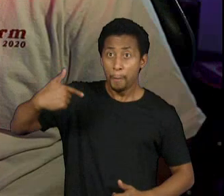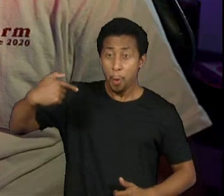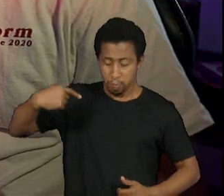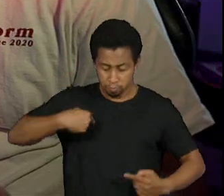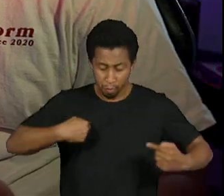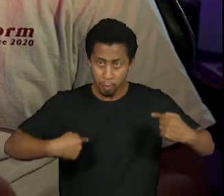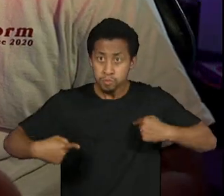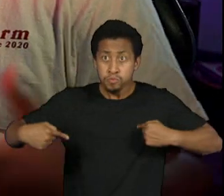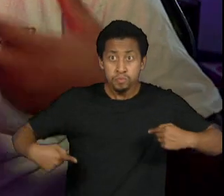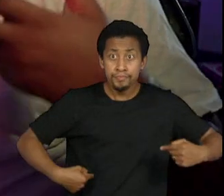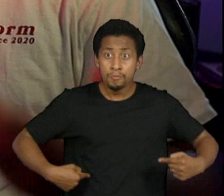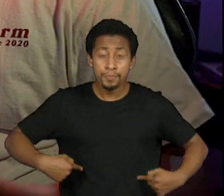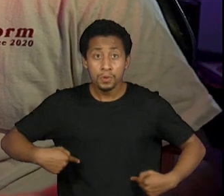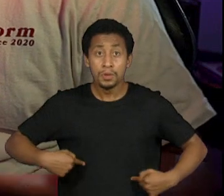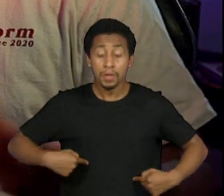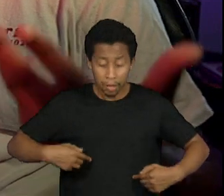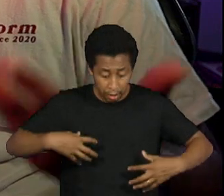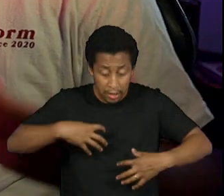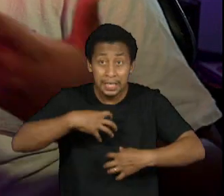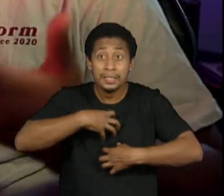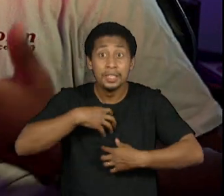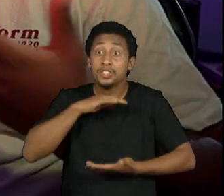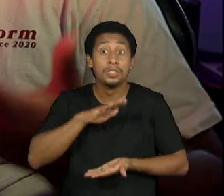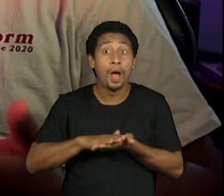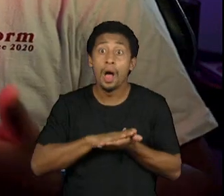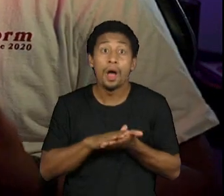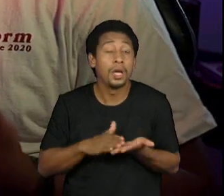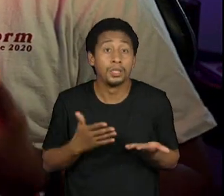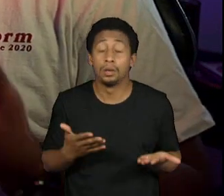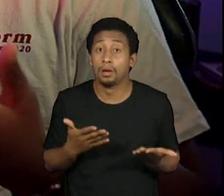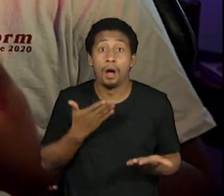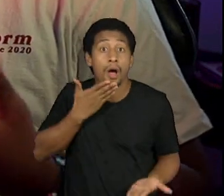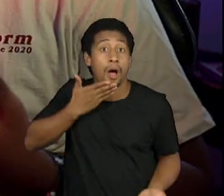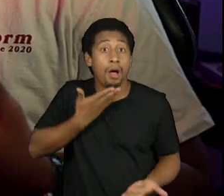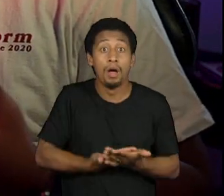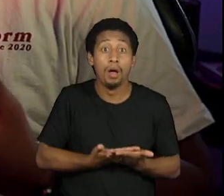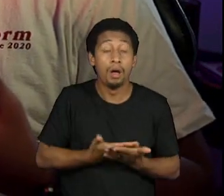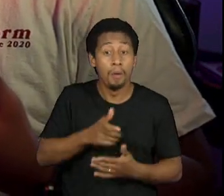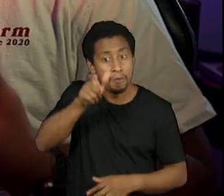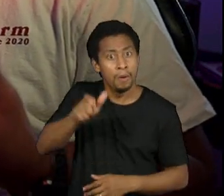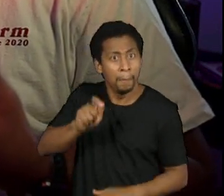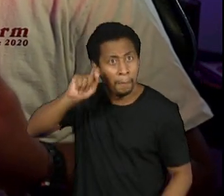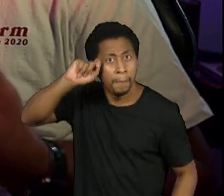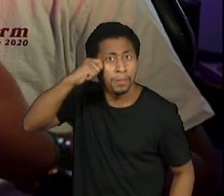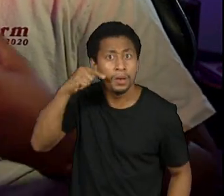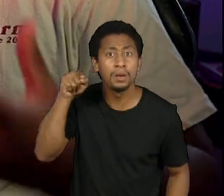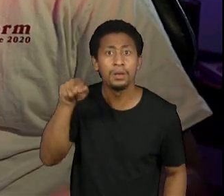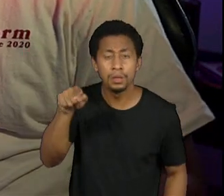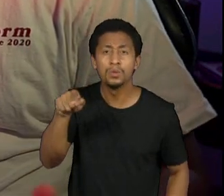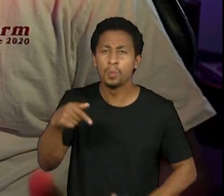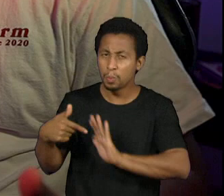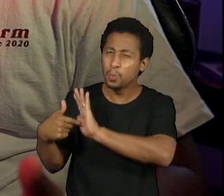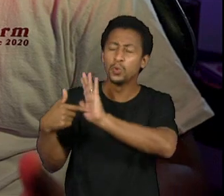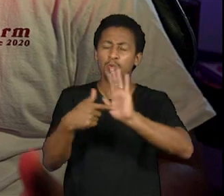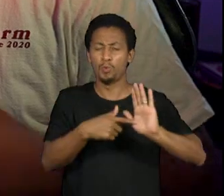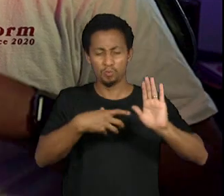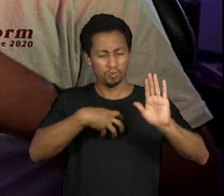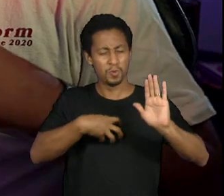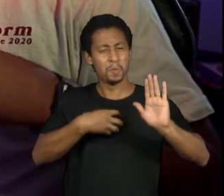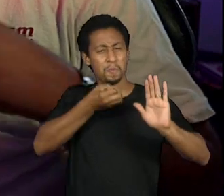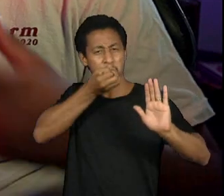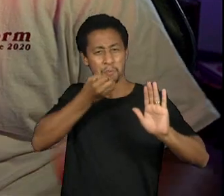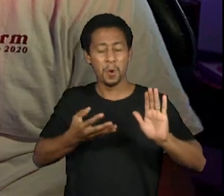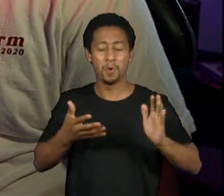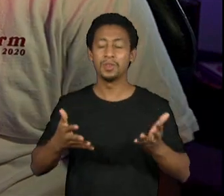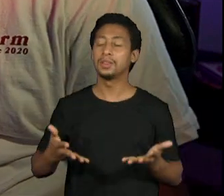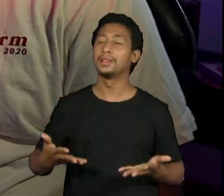conseguiu conectar com o que tava acontecendo na época, de uma forma e com uma leveza, que pessoas